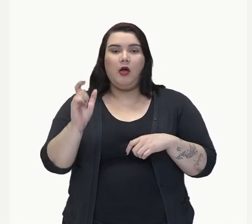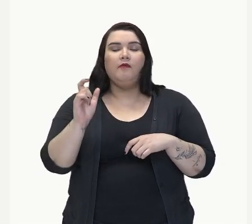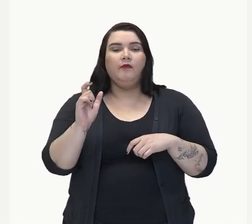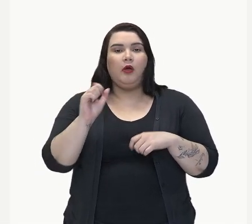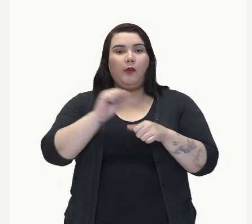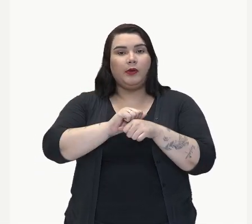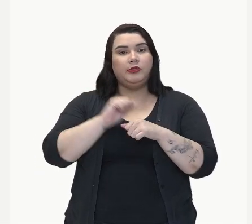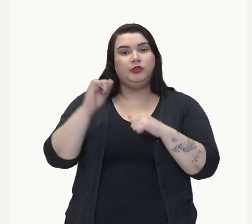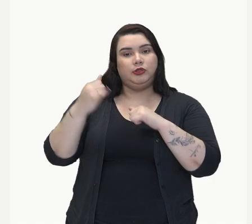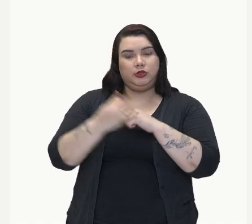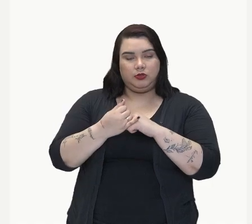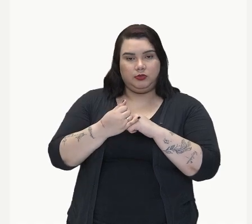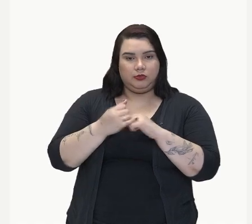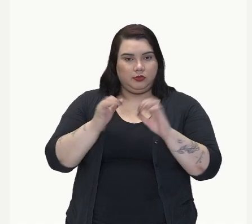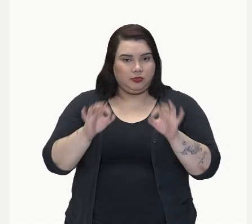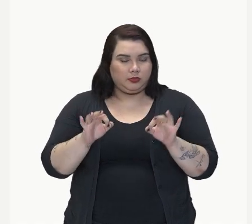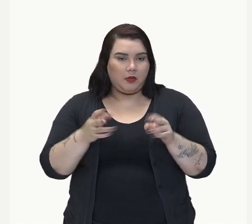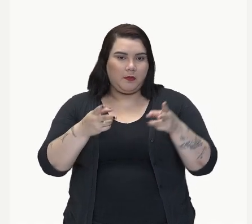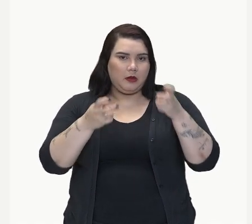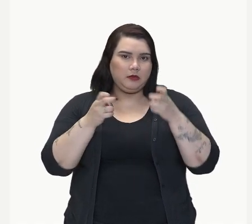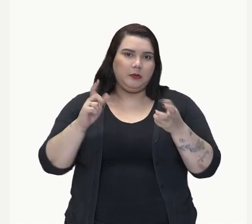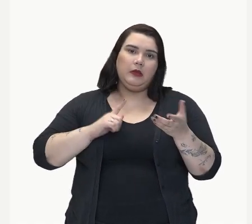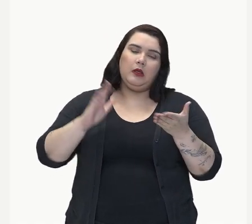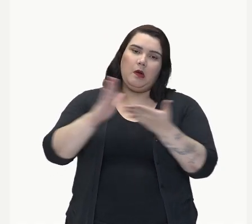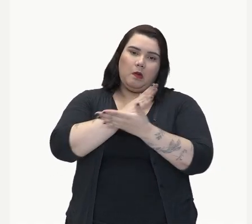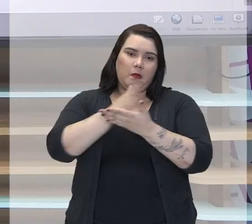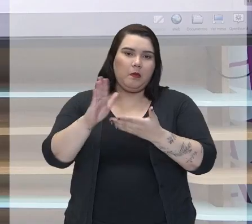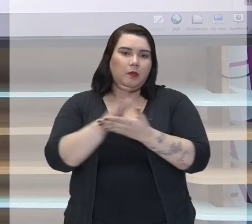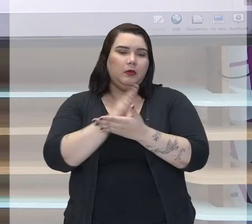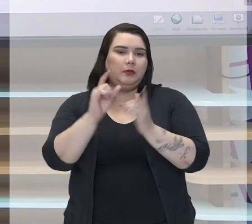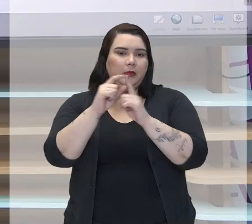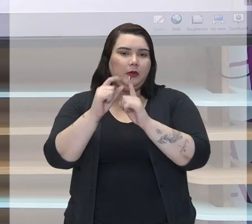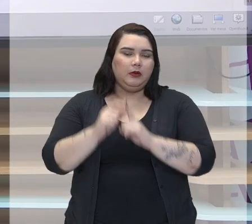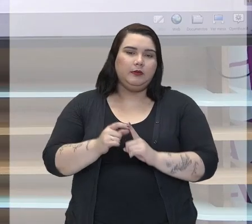algumas, né? Bastante, por exemplo.